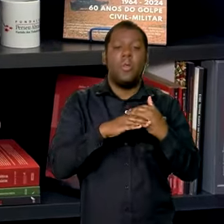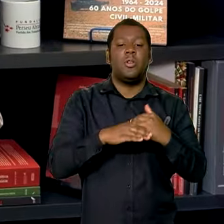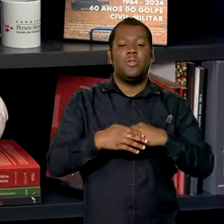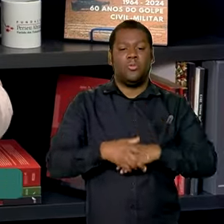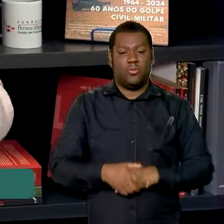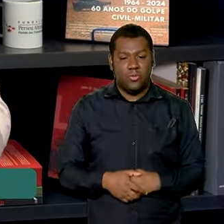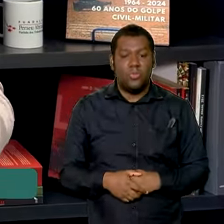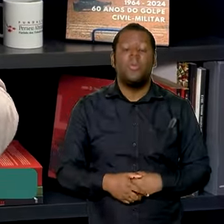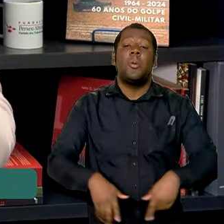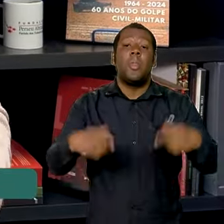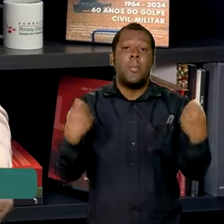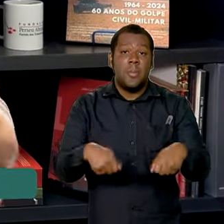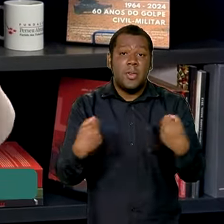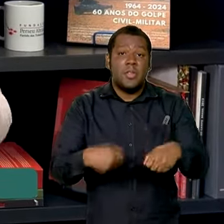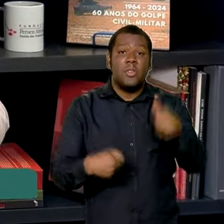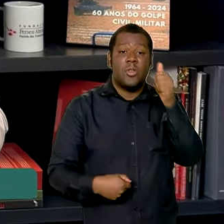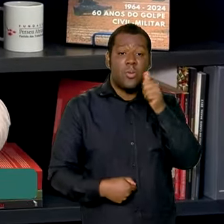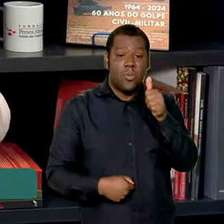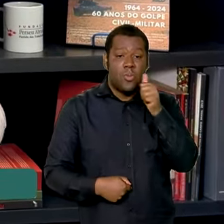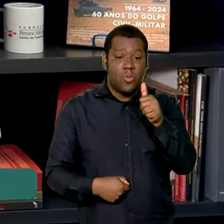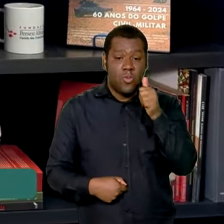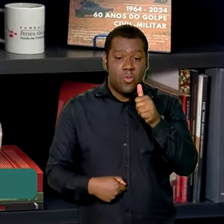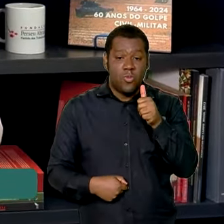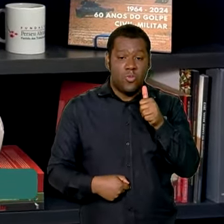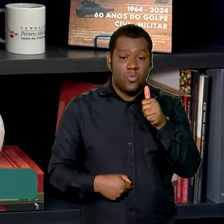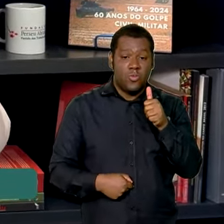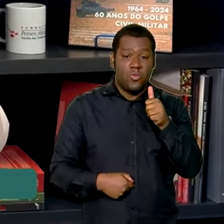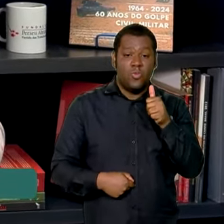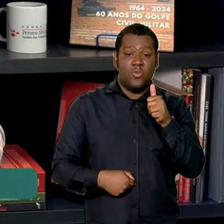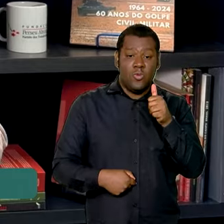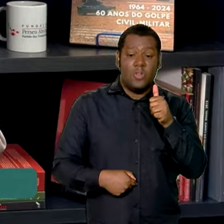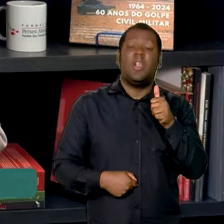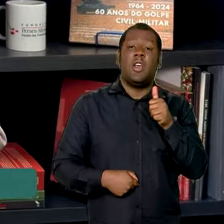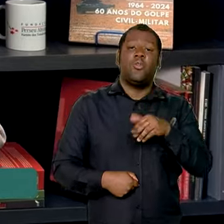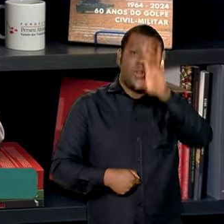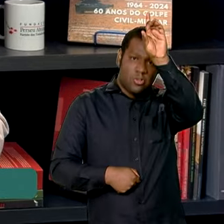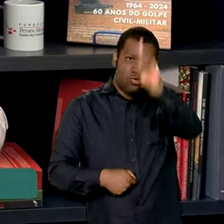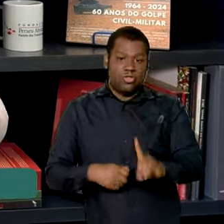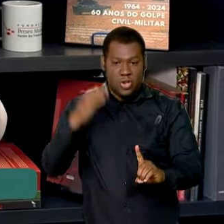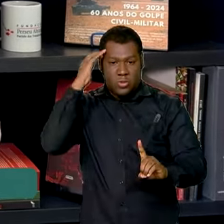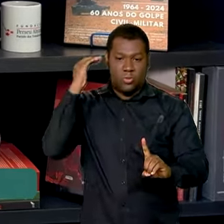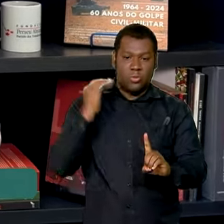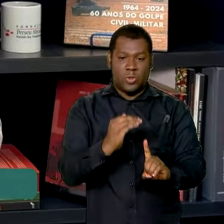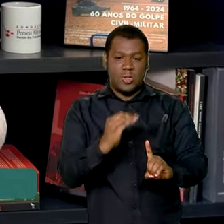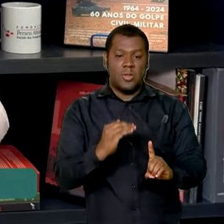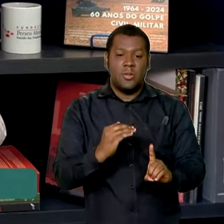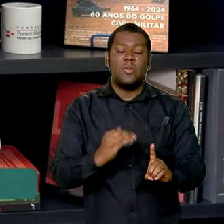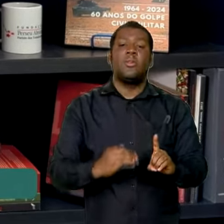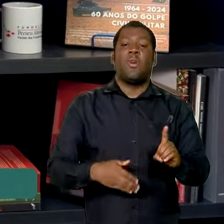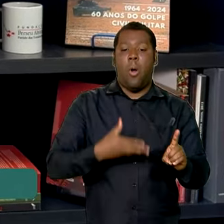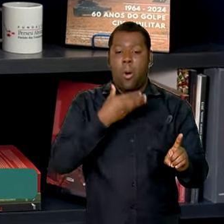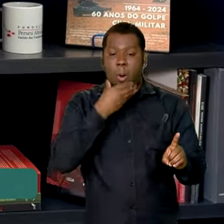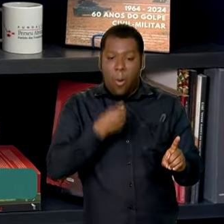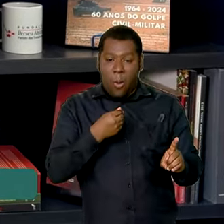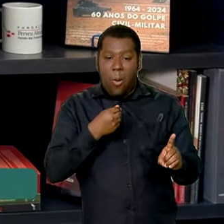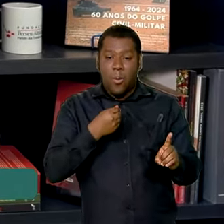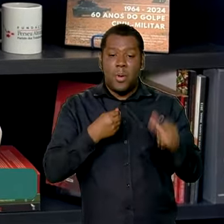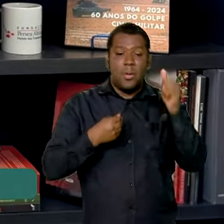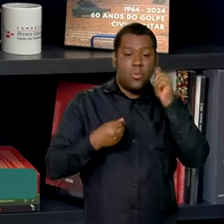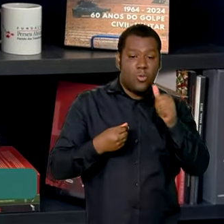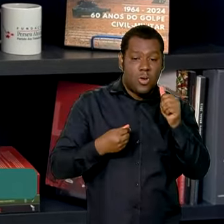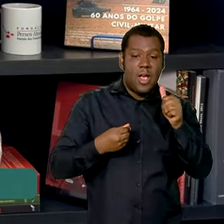nós precisamos que as mulheres, pelo mesmo trabalho, tenham o mesmo salário. Então, trabalho igual, salário igual.